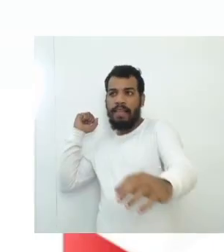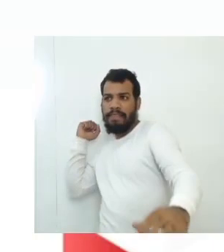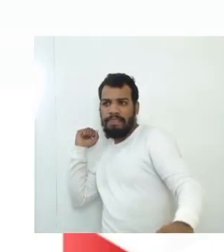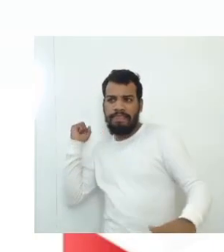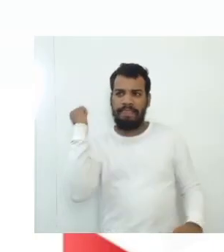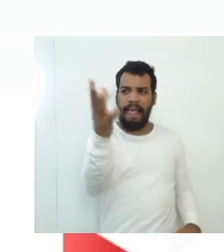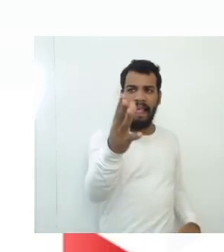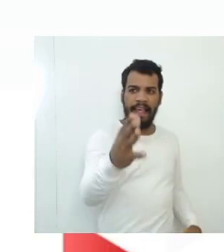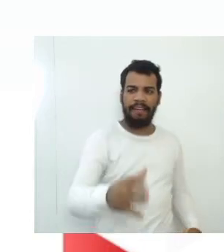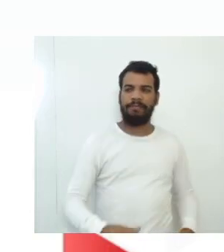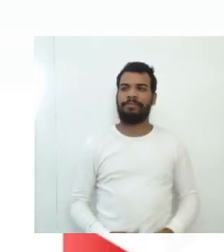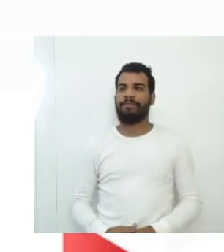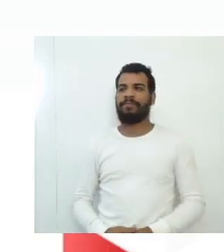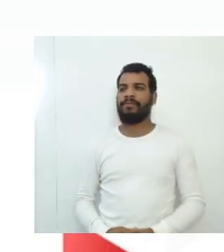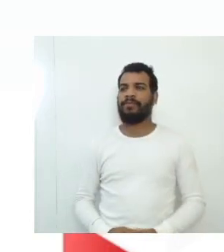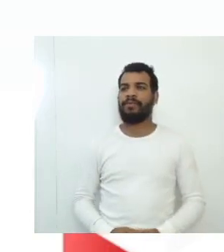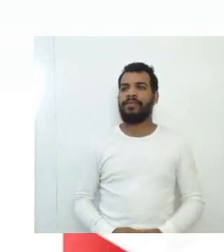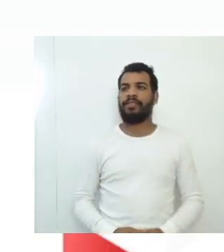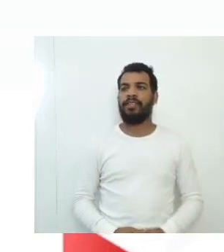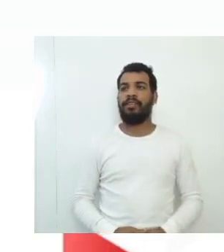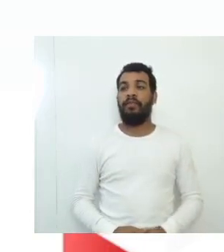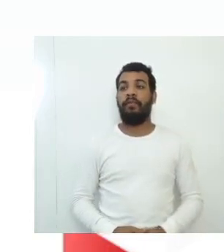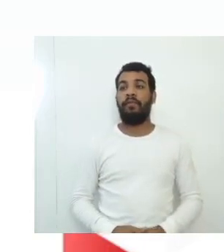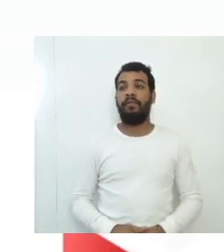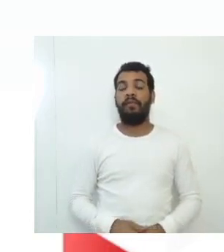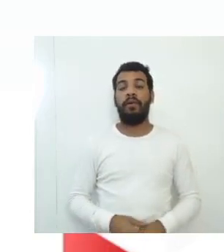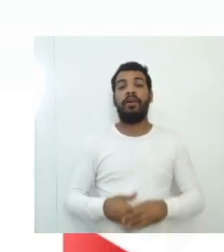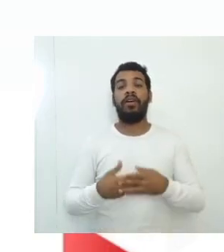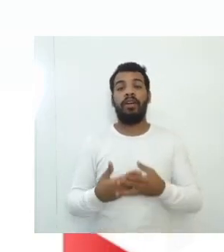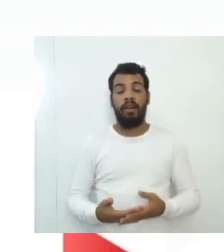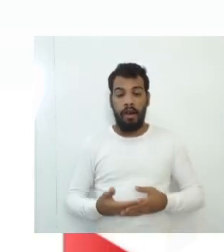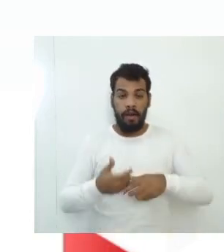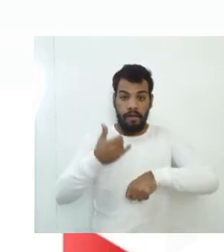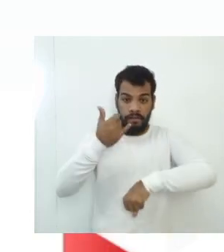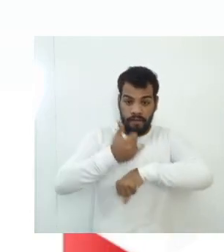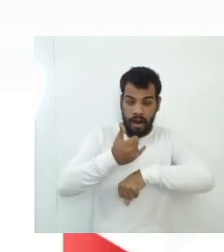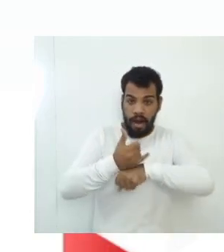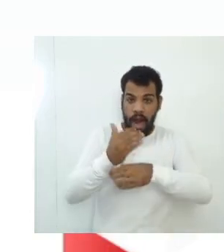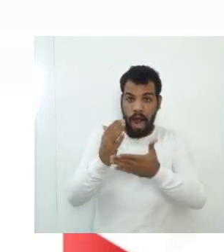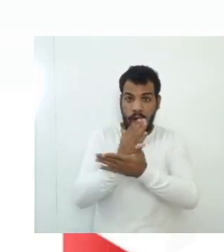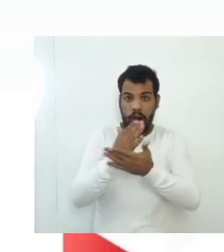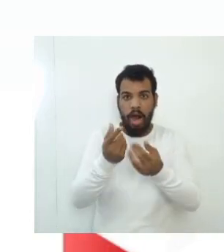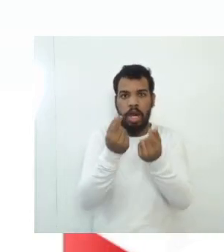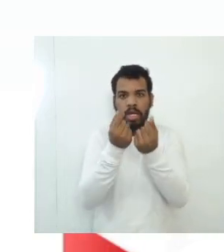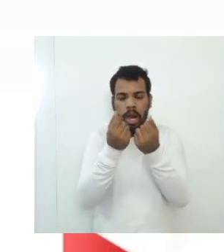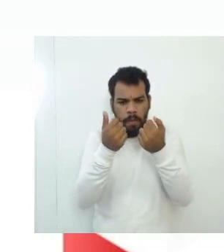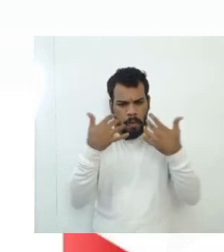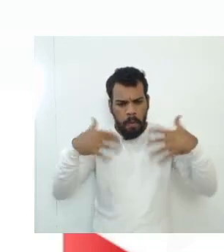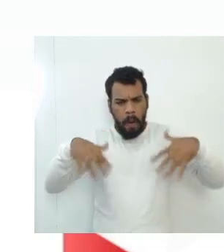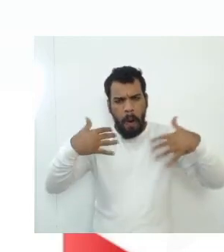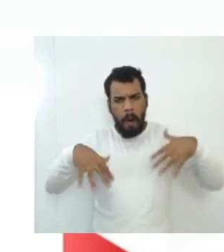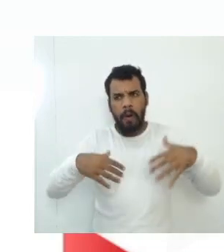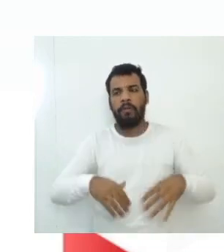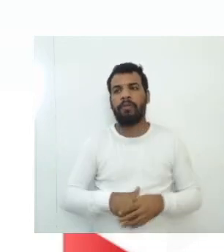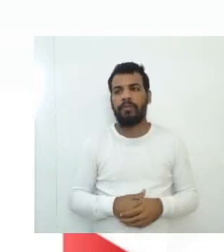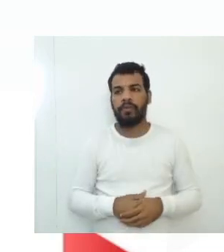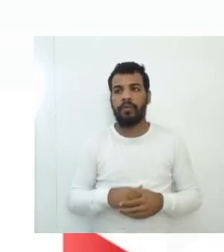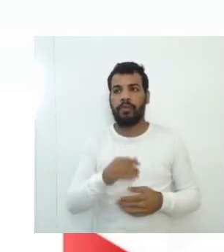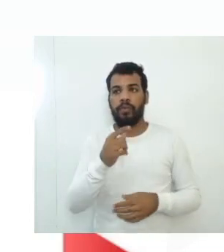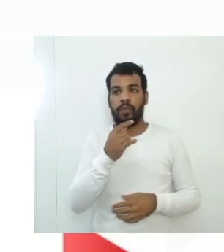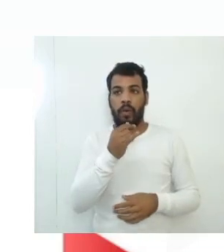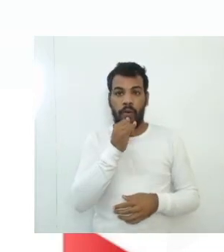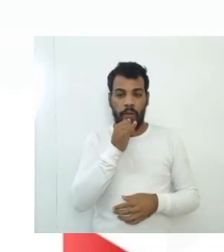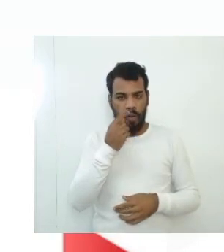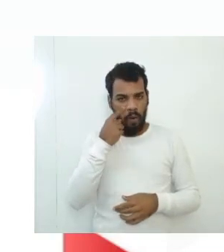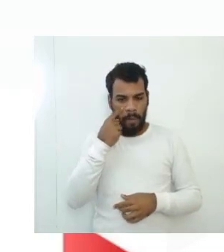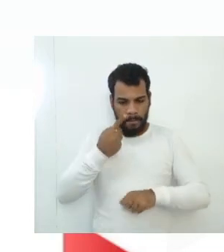devido ao seu brilho e pureza, eles se tornaram muitos valiosos, como é o caso do ouro e da